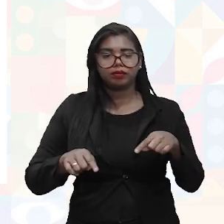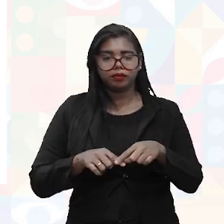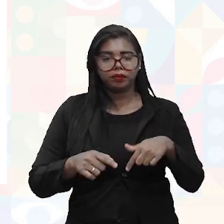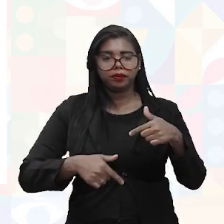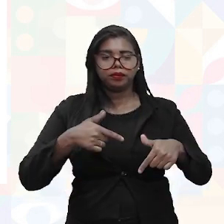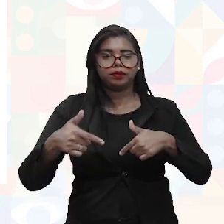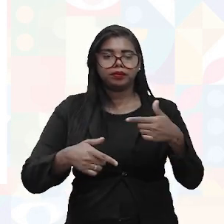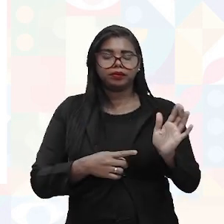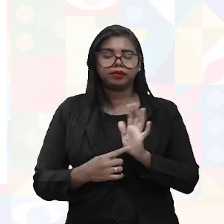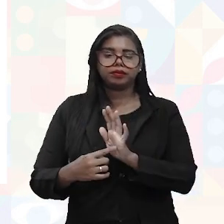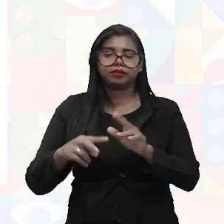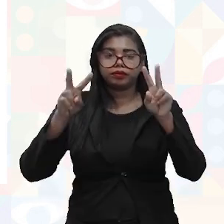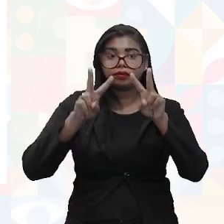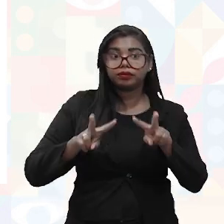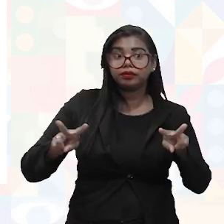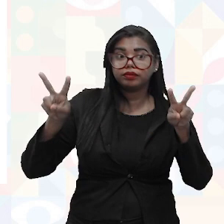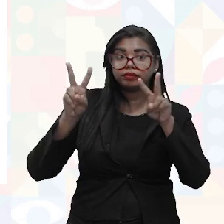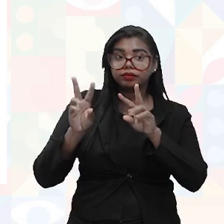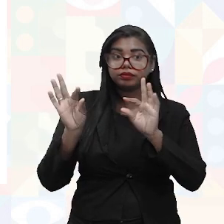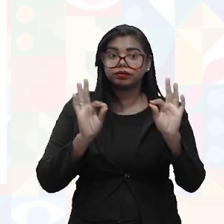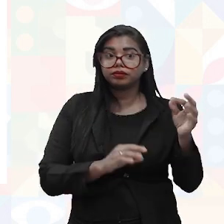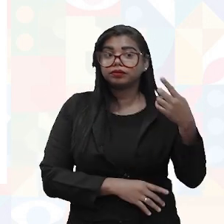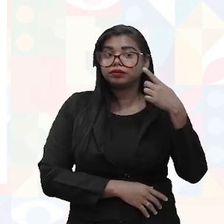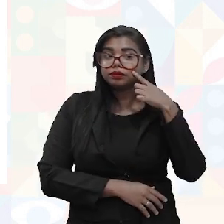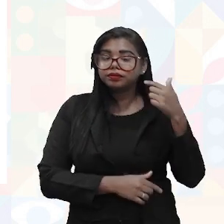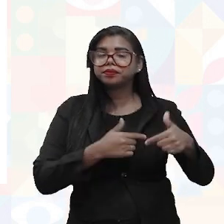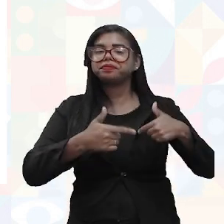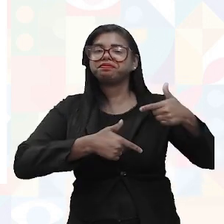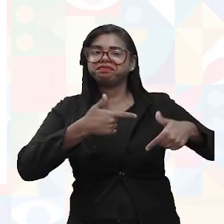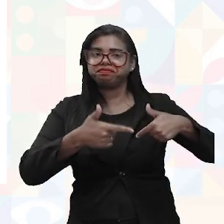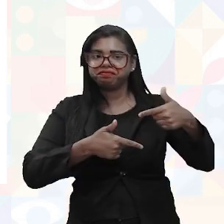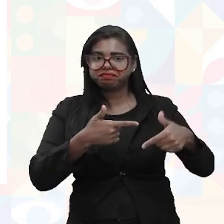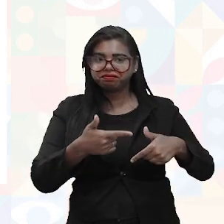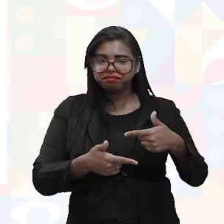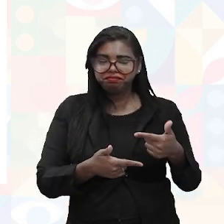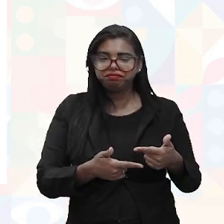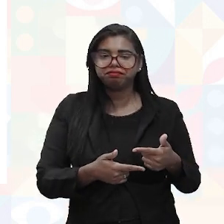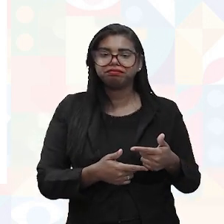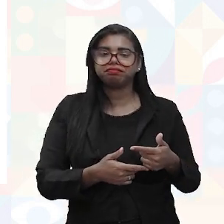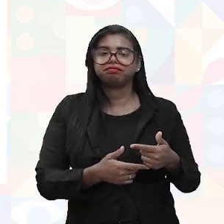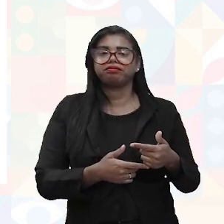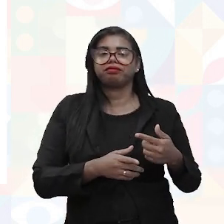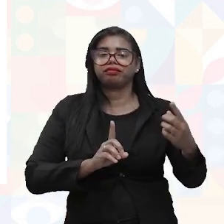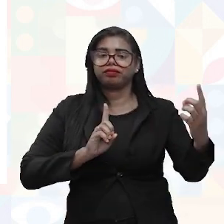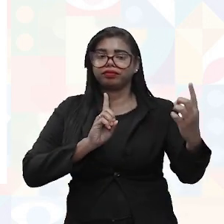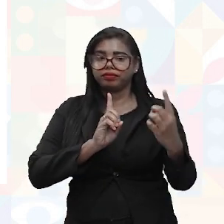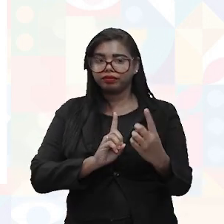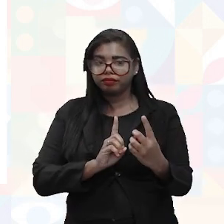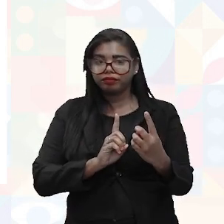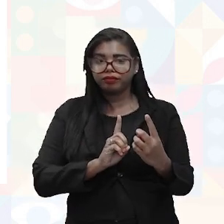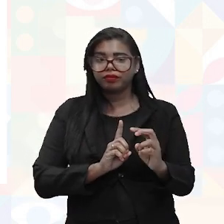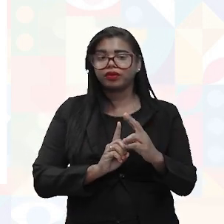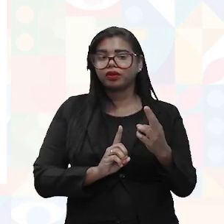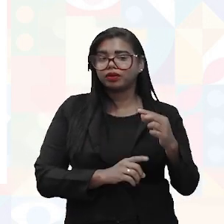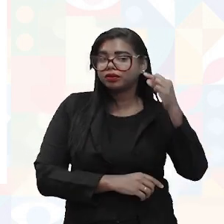manual de faça de visualização pelo trabalhador, né? Então, para pessoa que trabalha no teleatendimento ou que trabalha no escritório, ela também